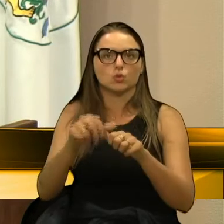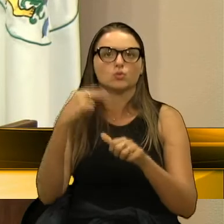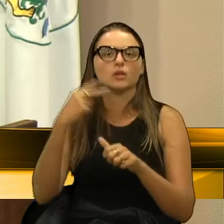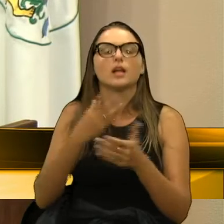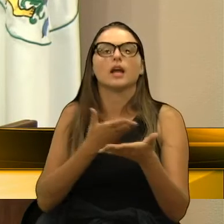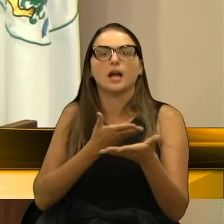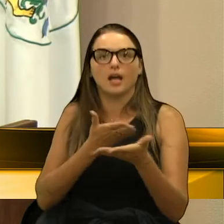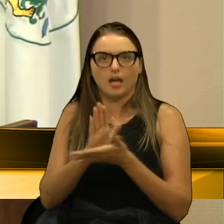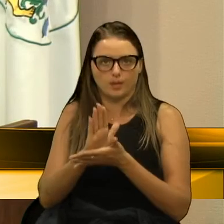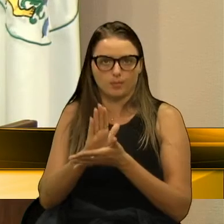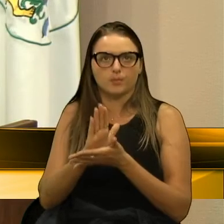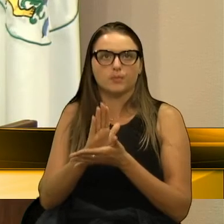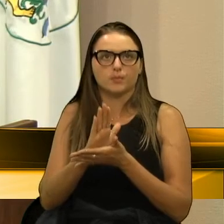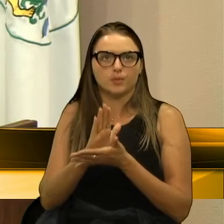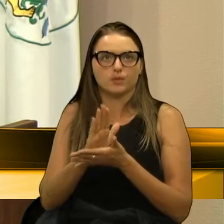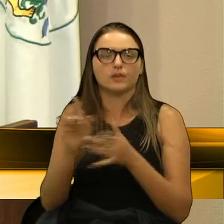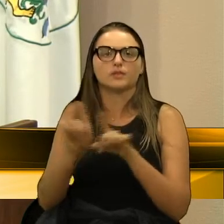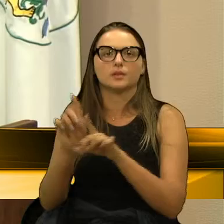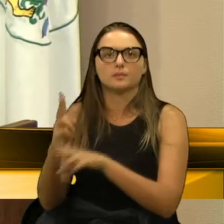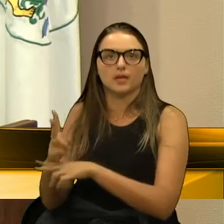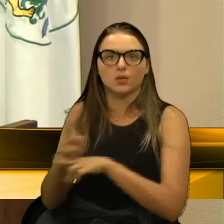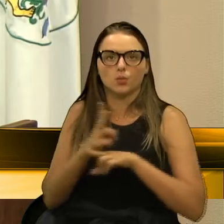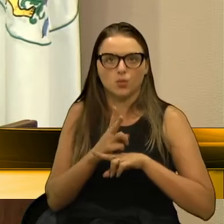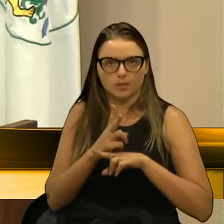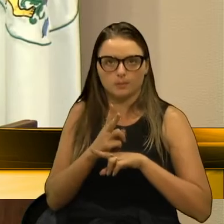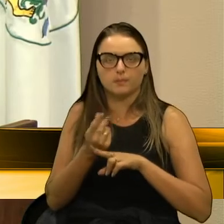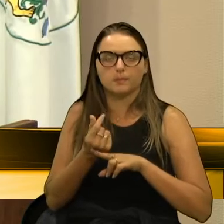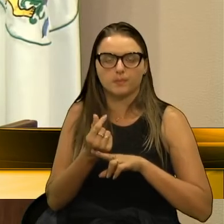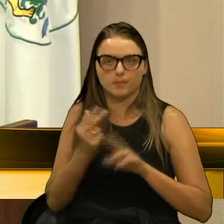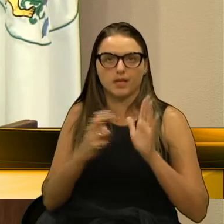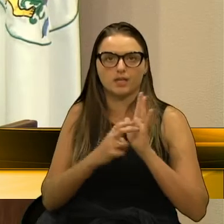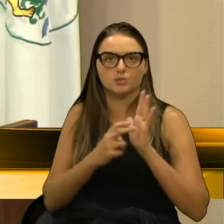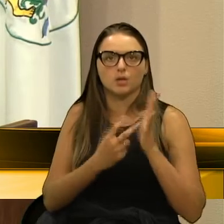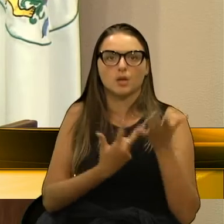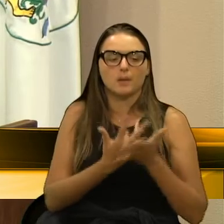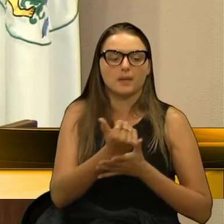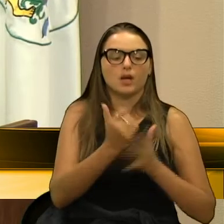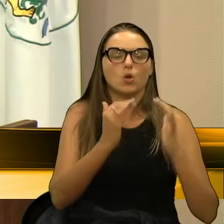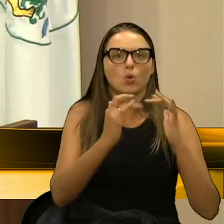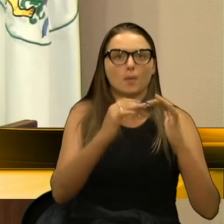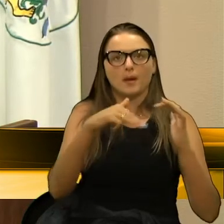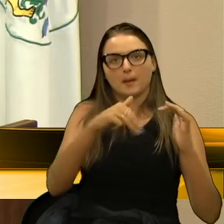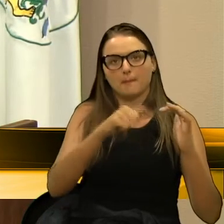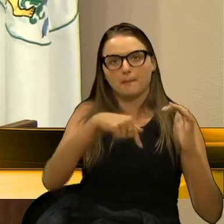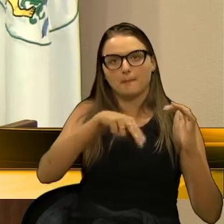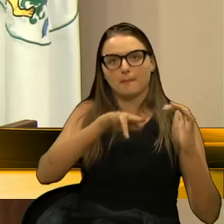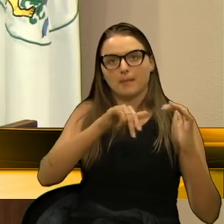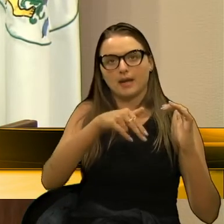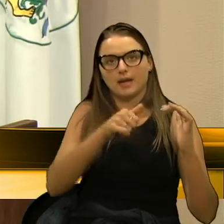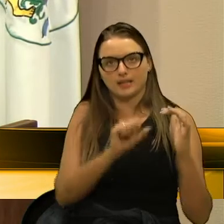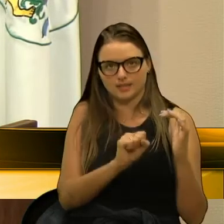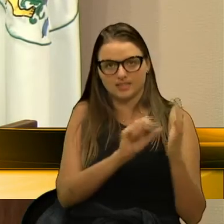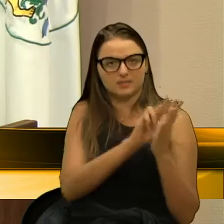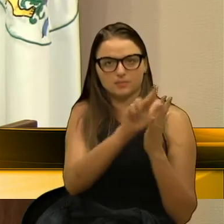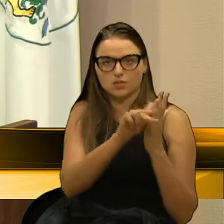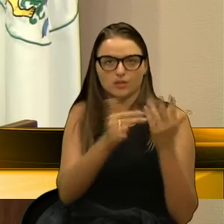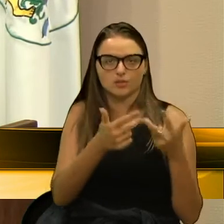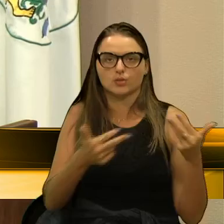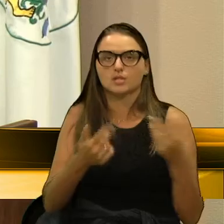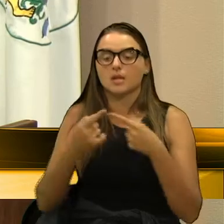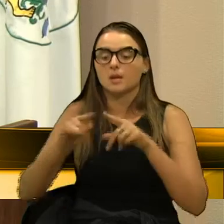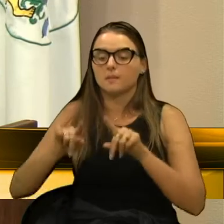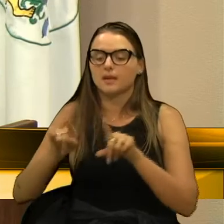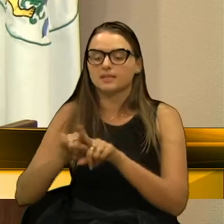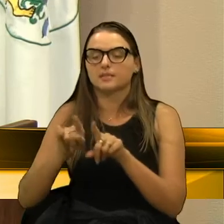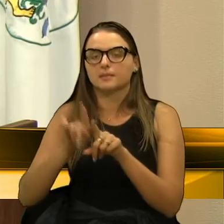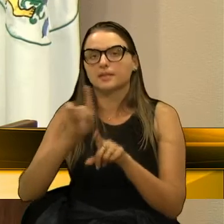aprovamos o financiamento direcionado à compra de máquinas, etc. Mas não esquecendo o